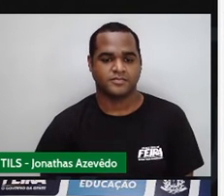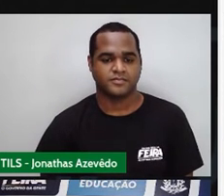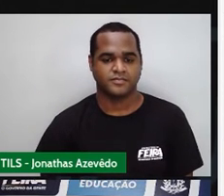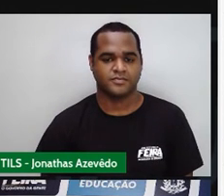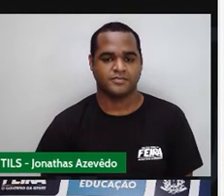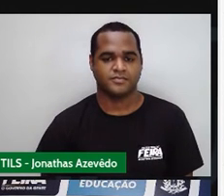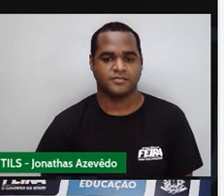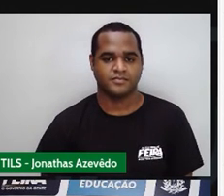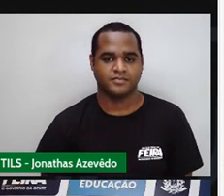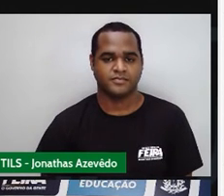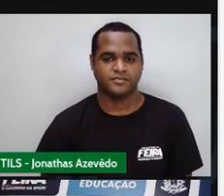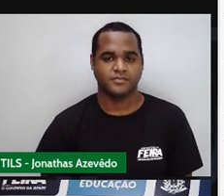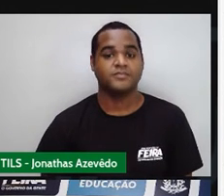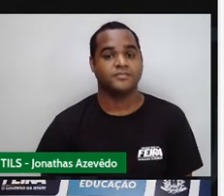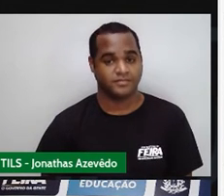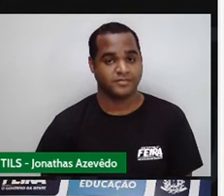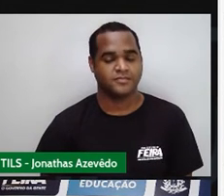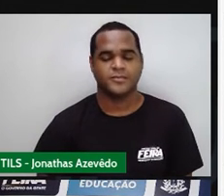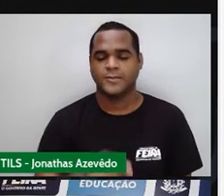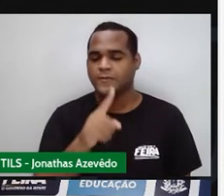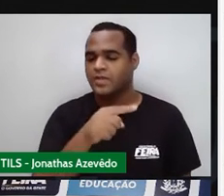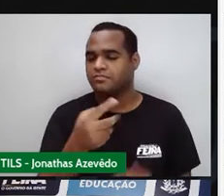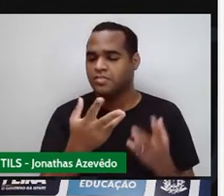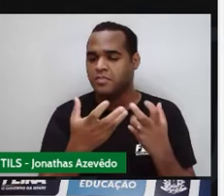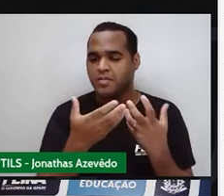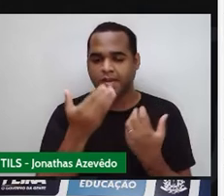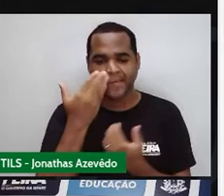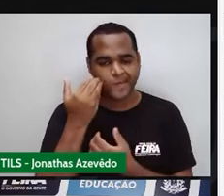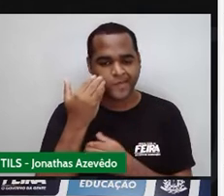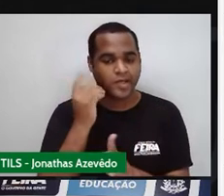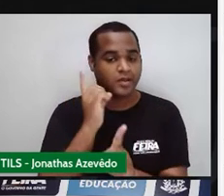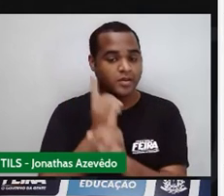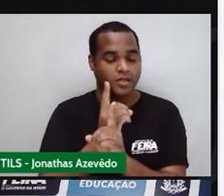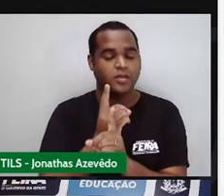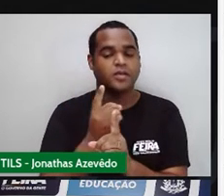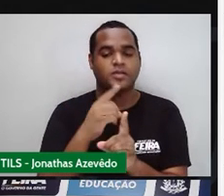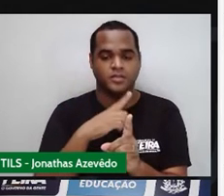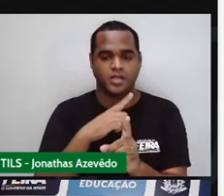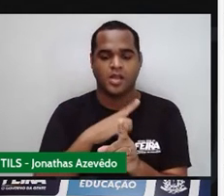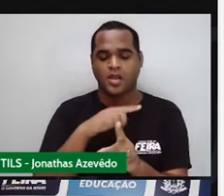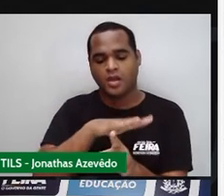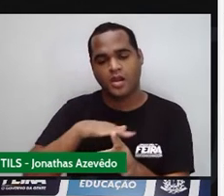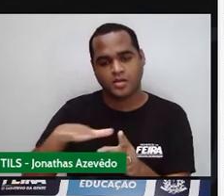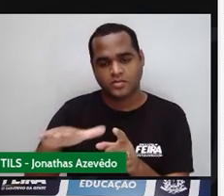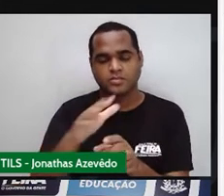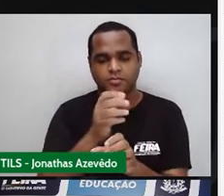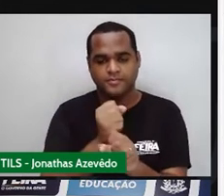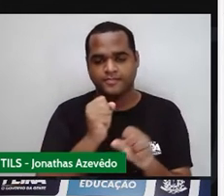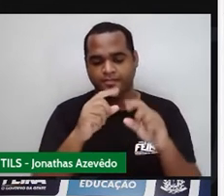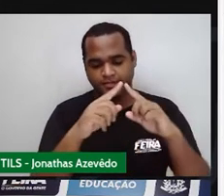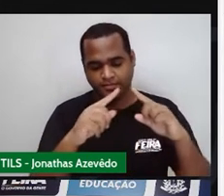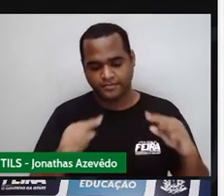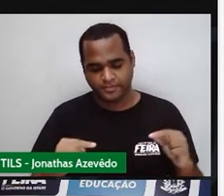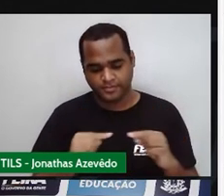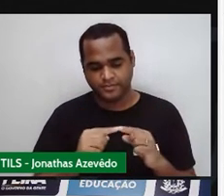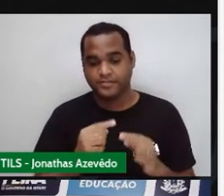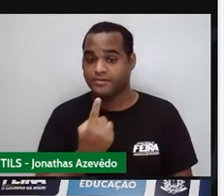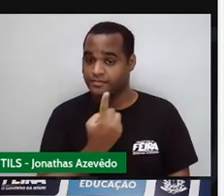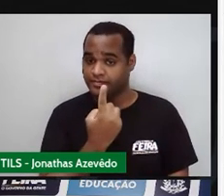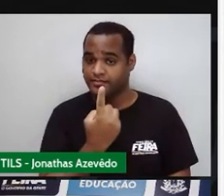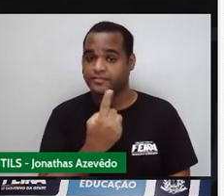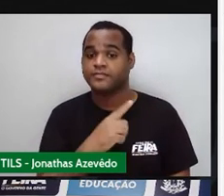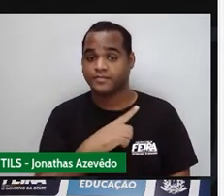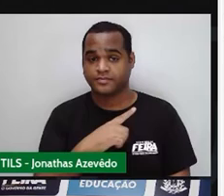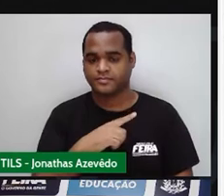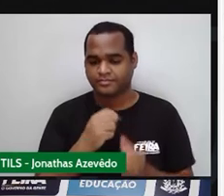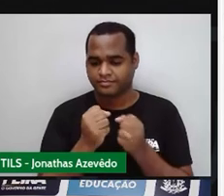Então a gente acha, a gente achou a área do triângulo 1, que é esse triângulo maiorzão, né?